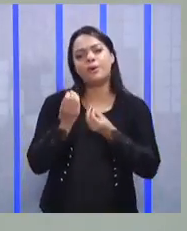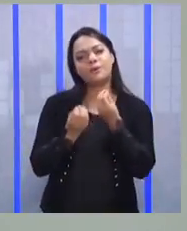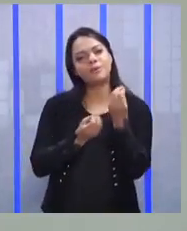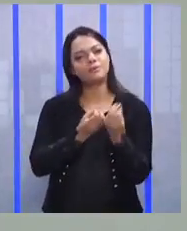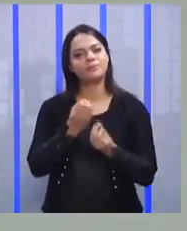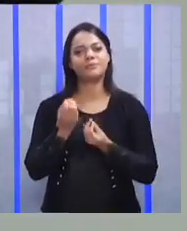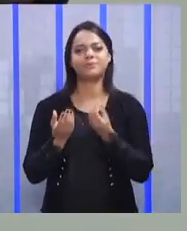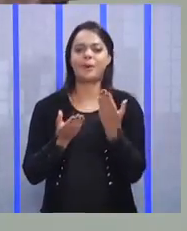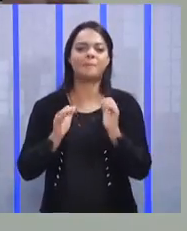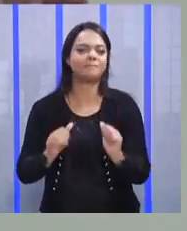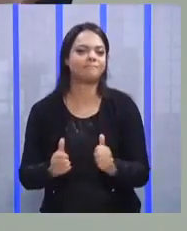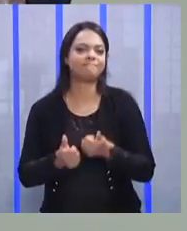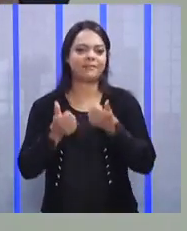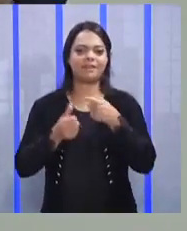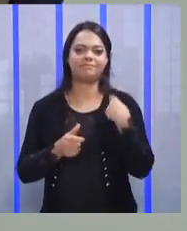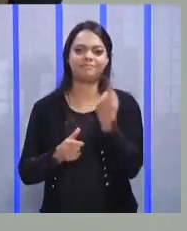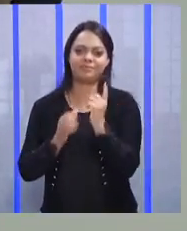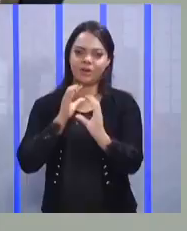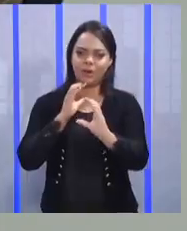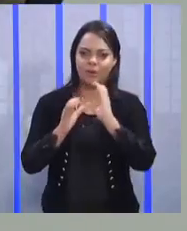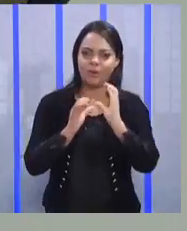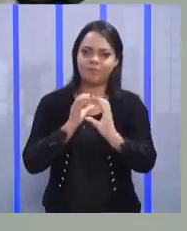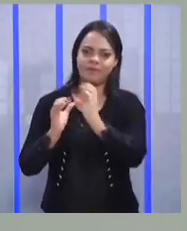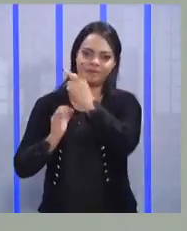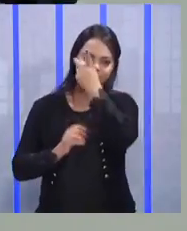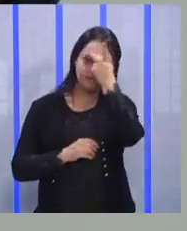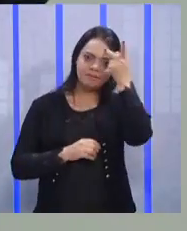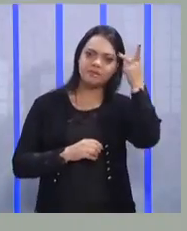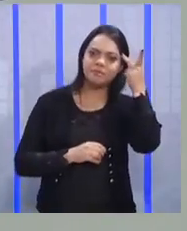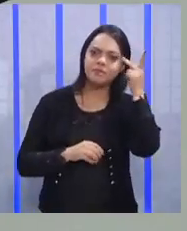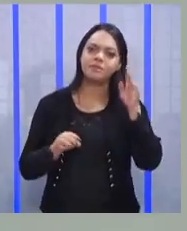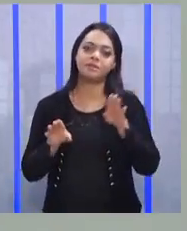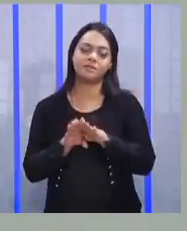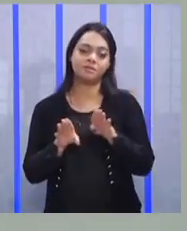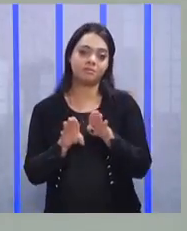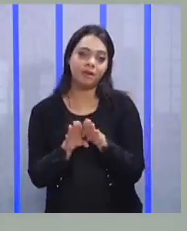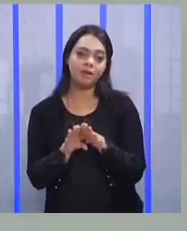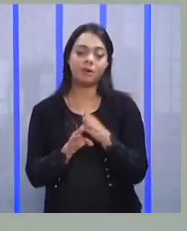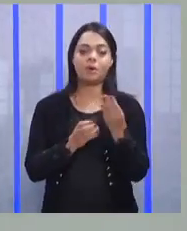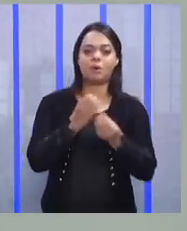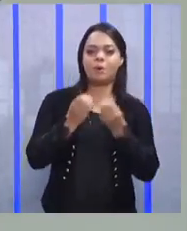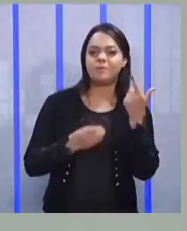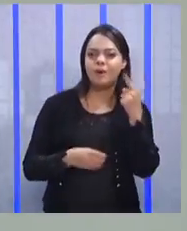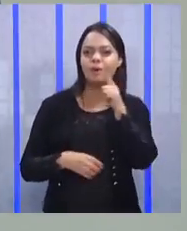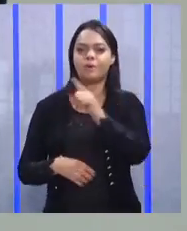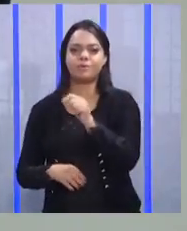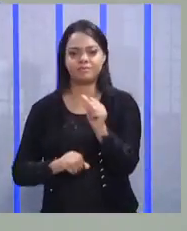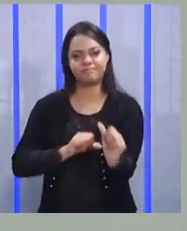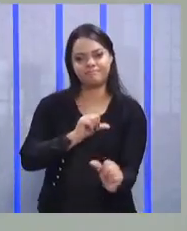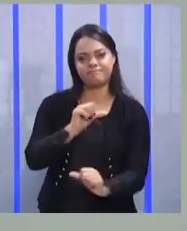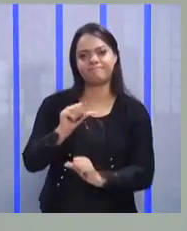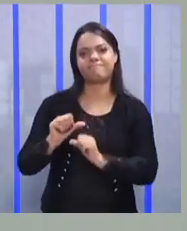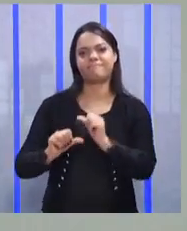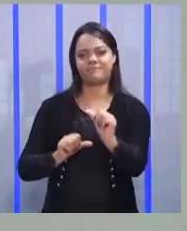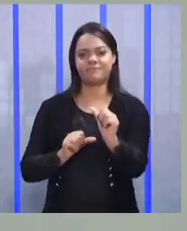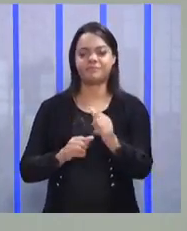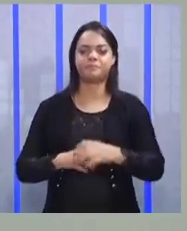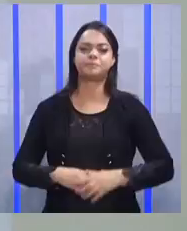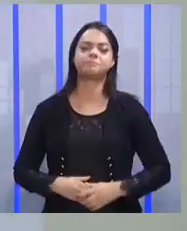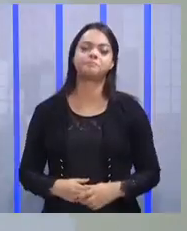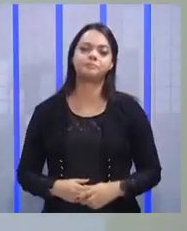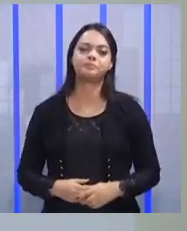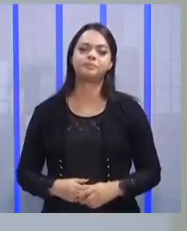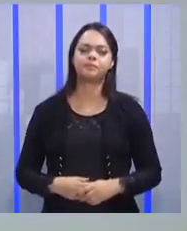melhorar a nossa comunicação com as pessoas e, com isso, ter resultados e transformações positivas.